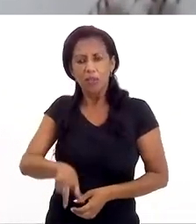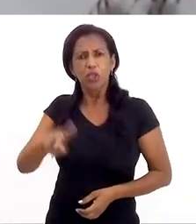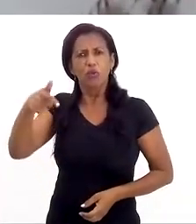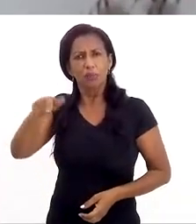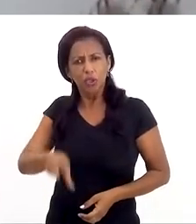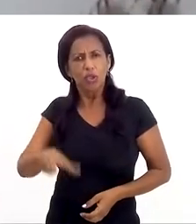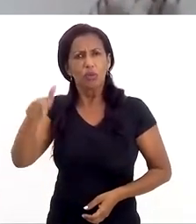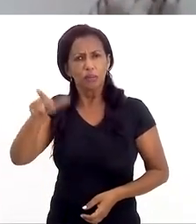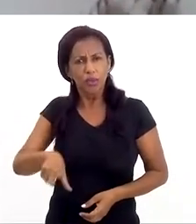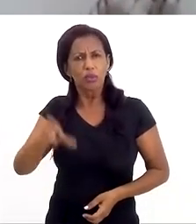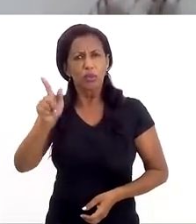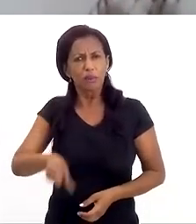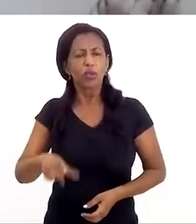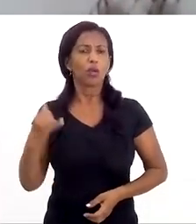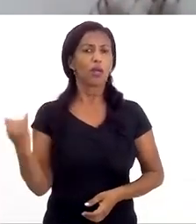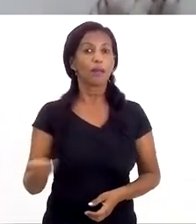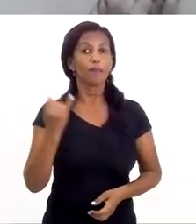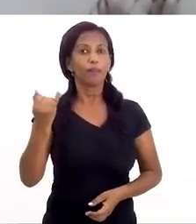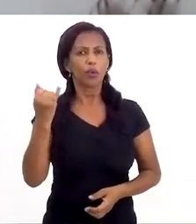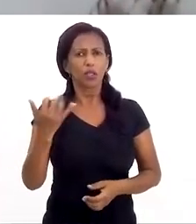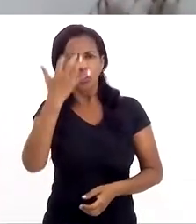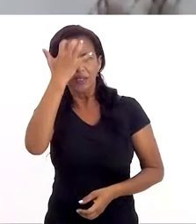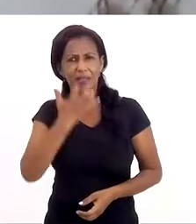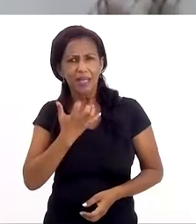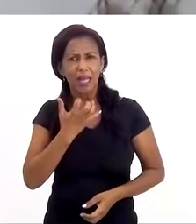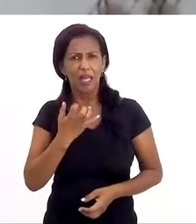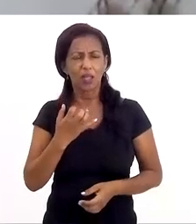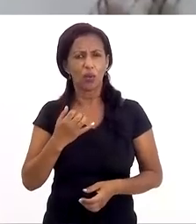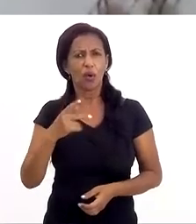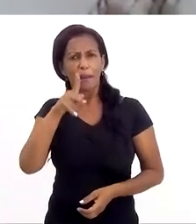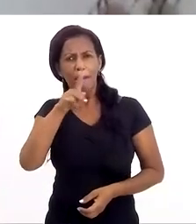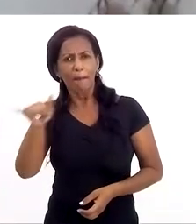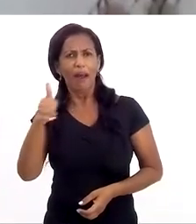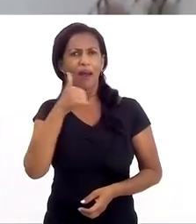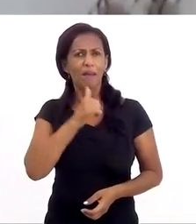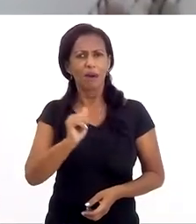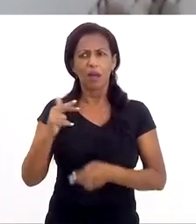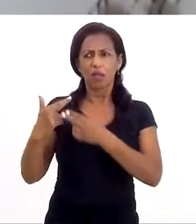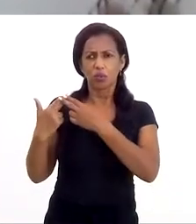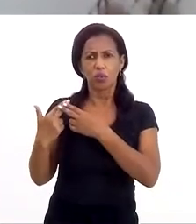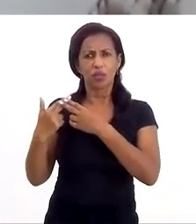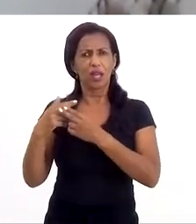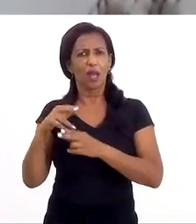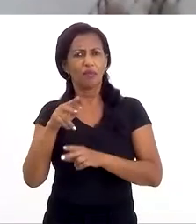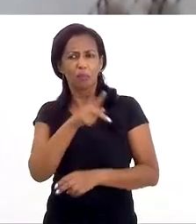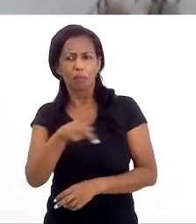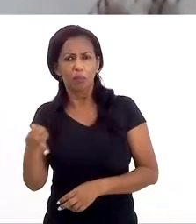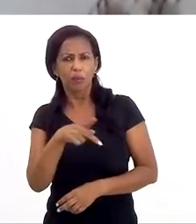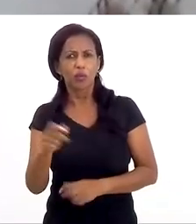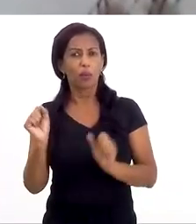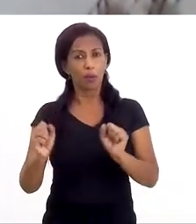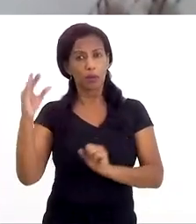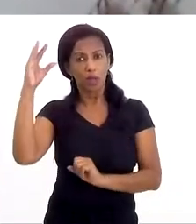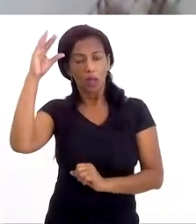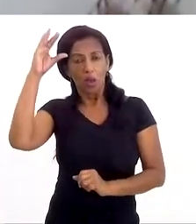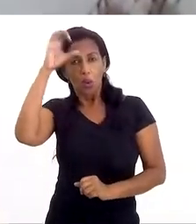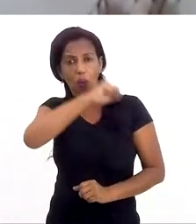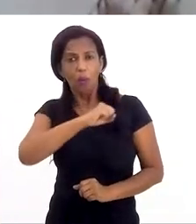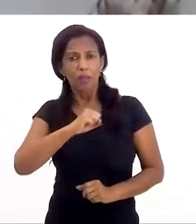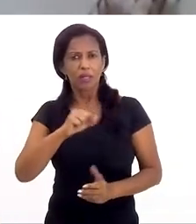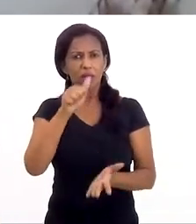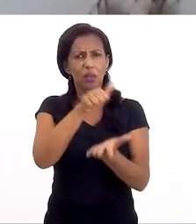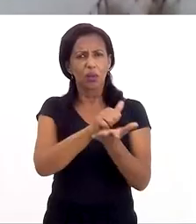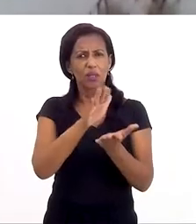repetição. Então, é importante, muito sério, que pais, mães responsáveis, educadores, possam compreender que as